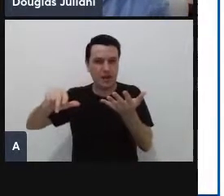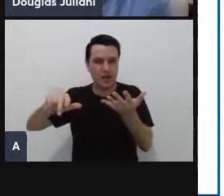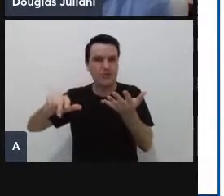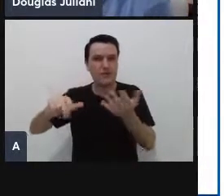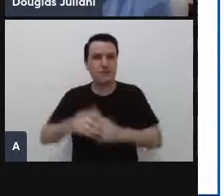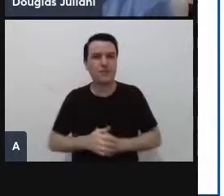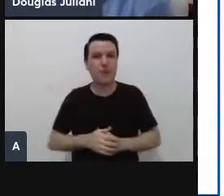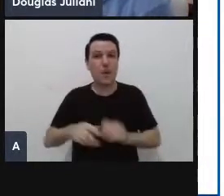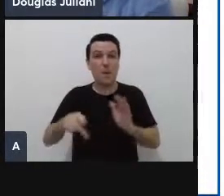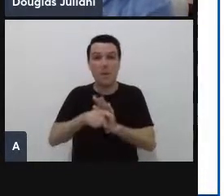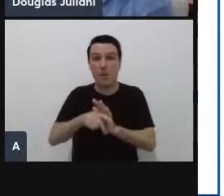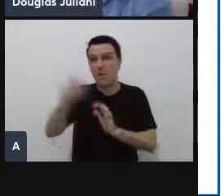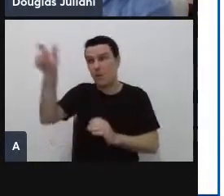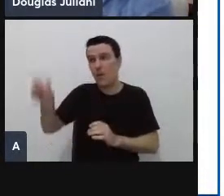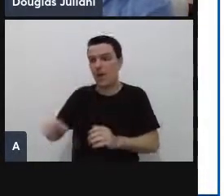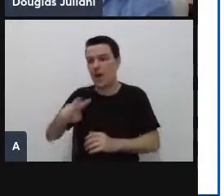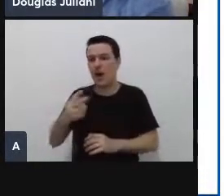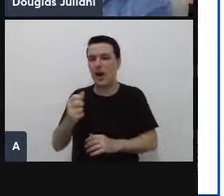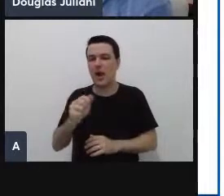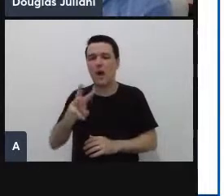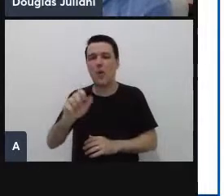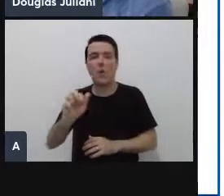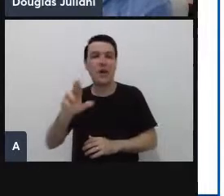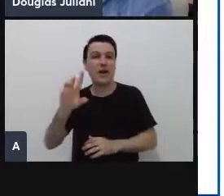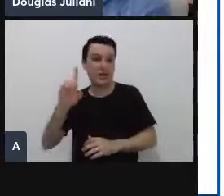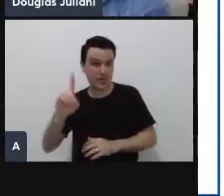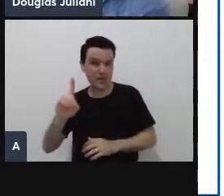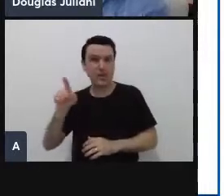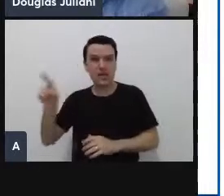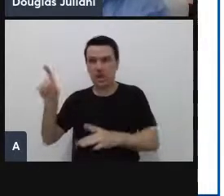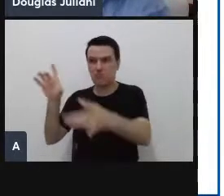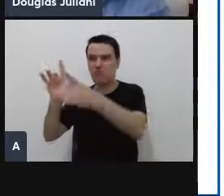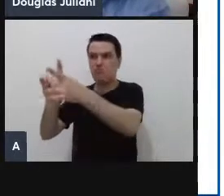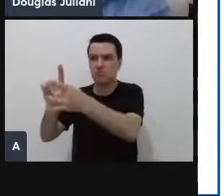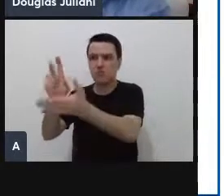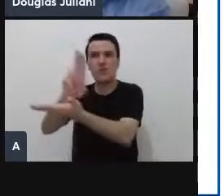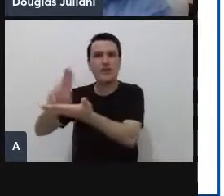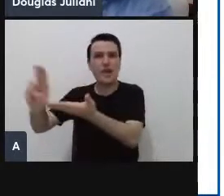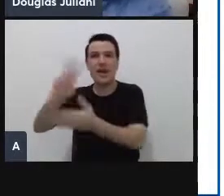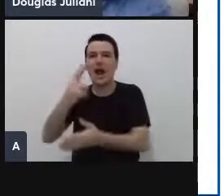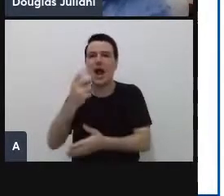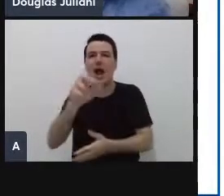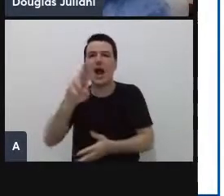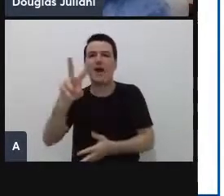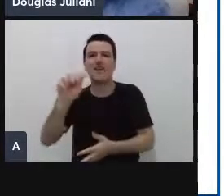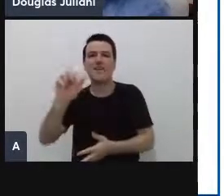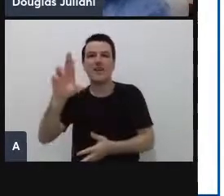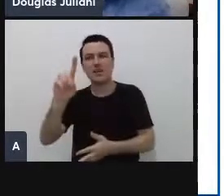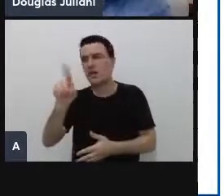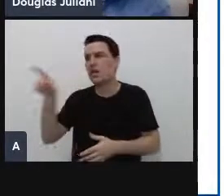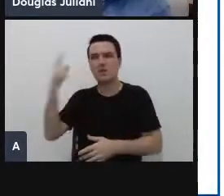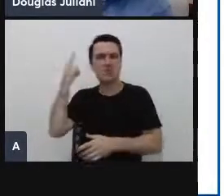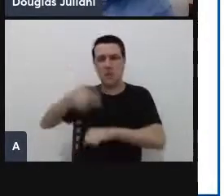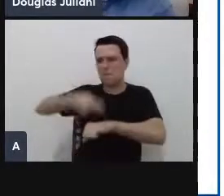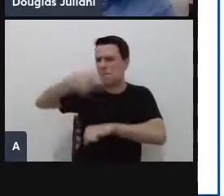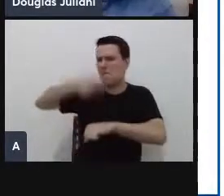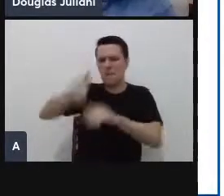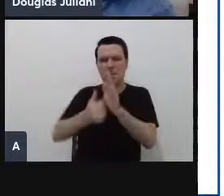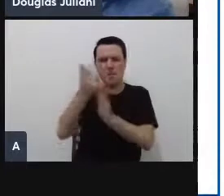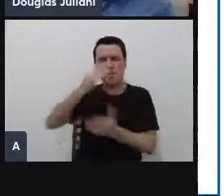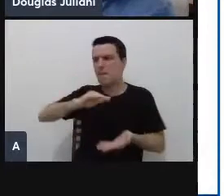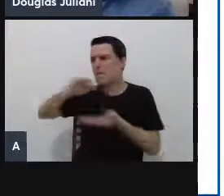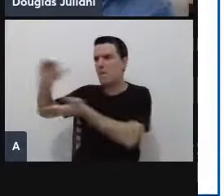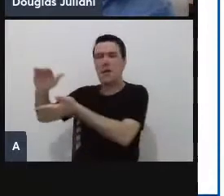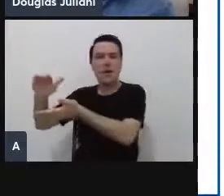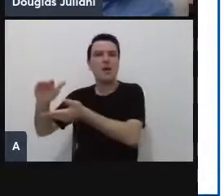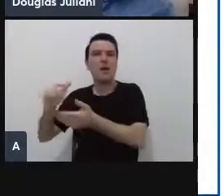um psicólogo ligado à Universidade de Harvard, ganhou vários prêmios e desenvolveu essa teoria, acredito que alguns profissionais e pedagogos,